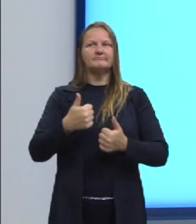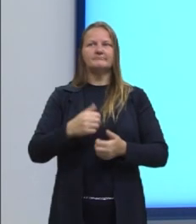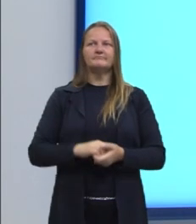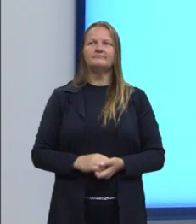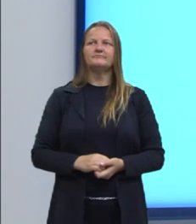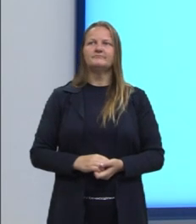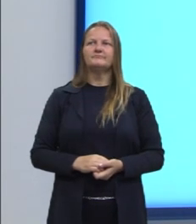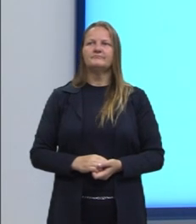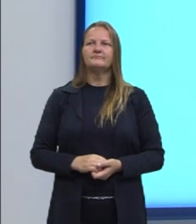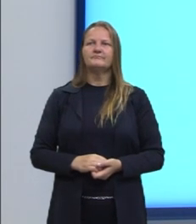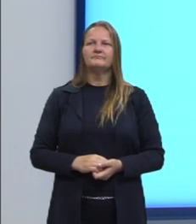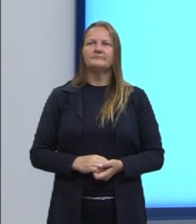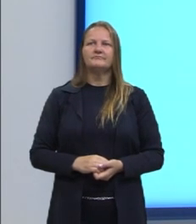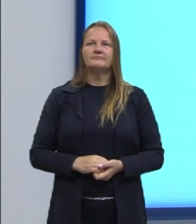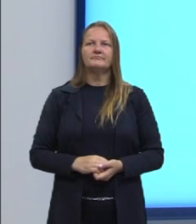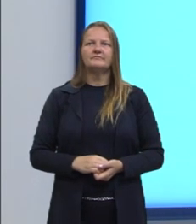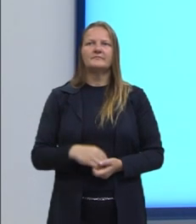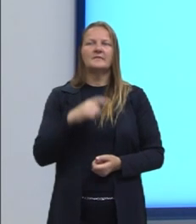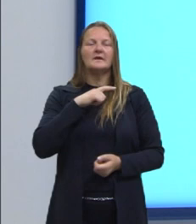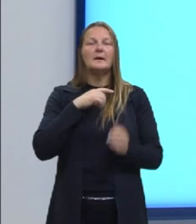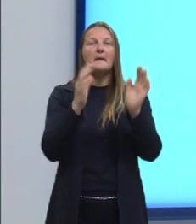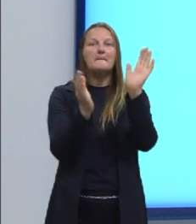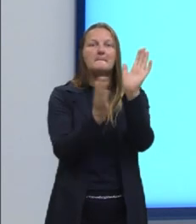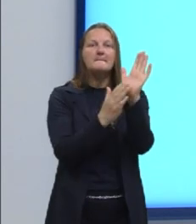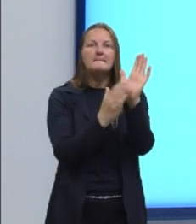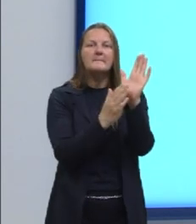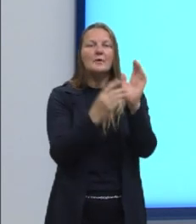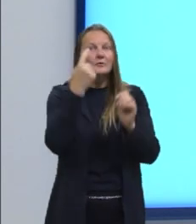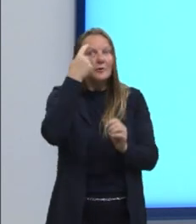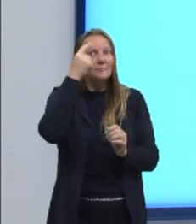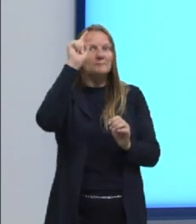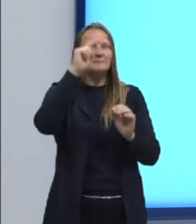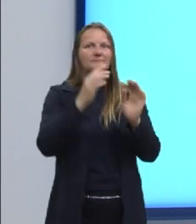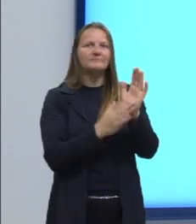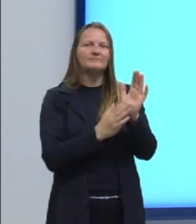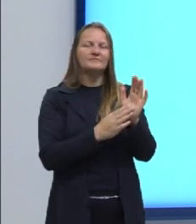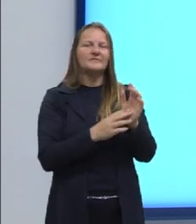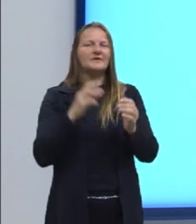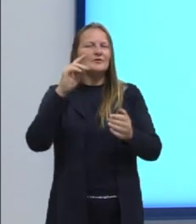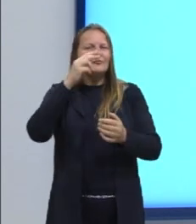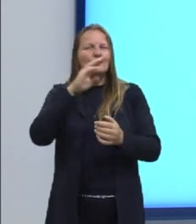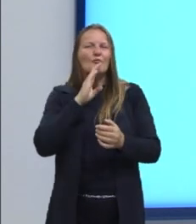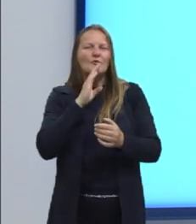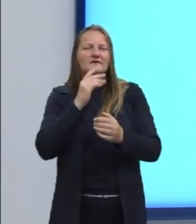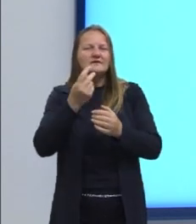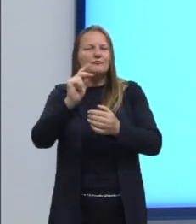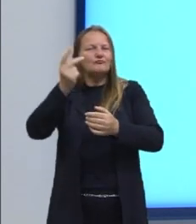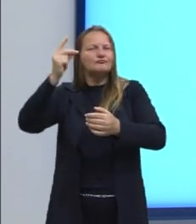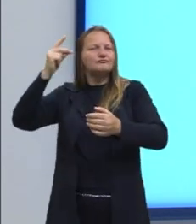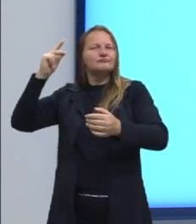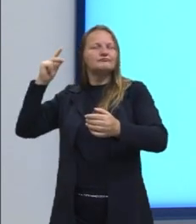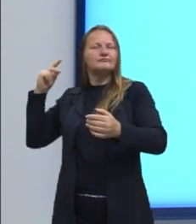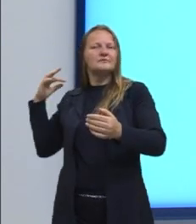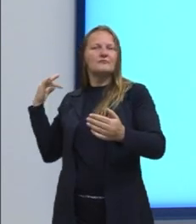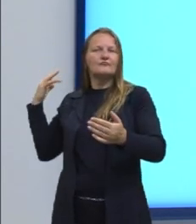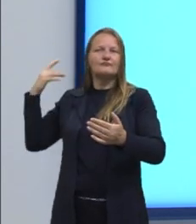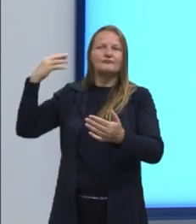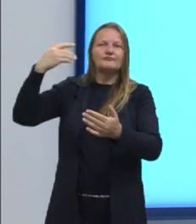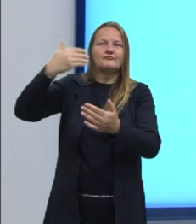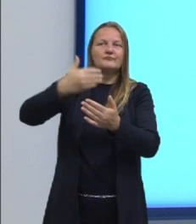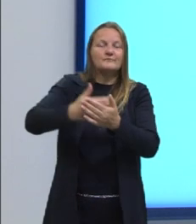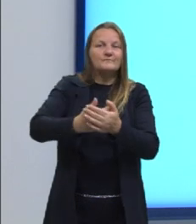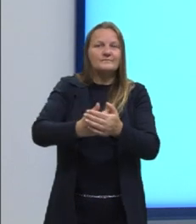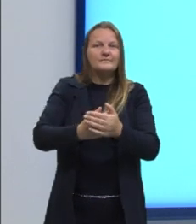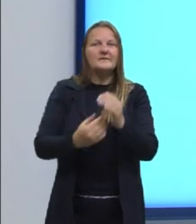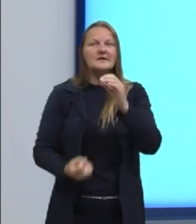também o quê? Elaborar propostas. recorrer aos conhecimentos desenvolvidos na escola para a